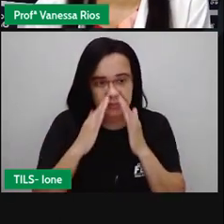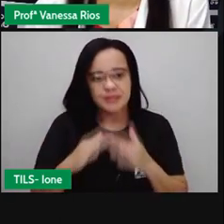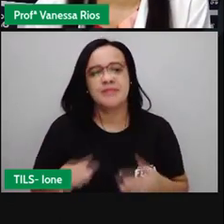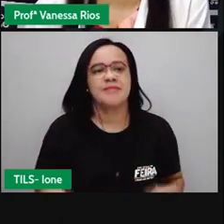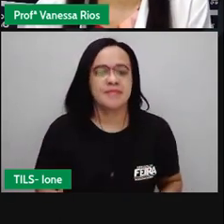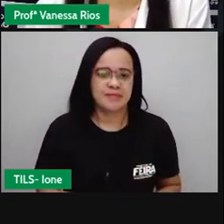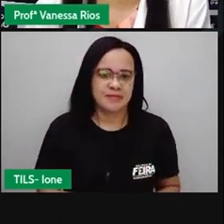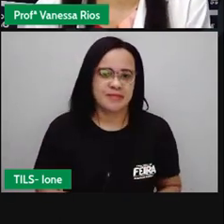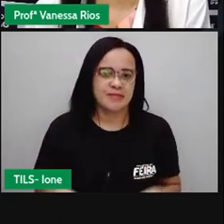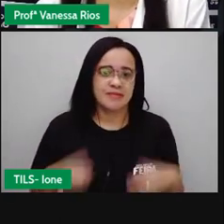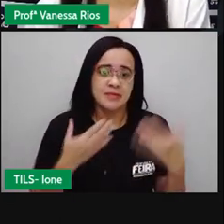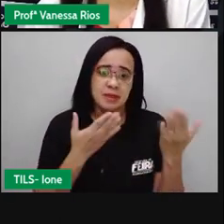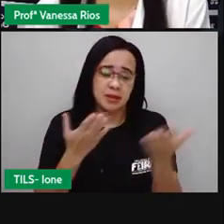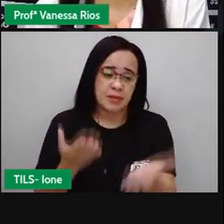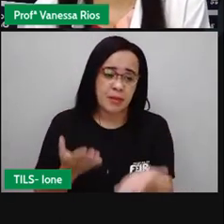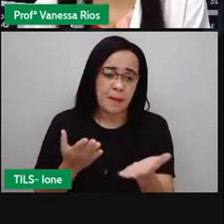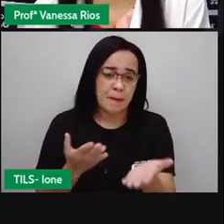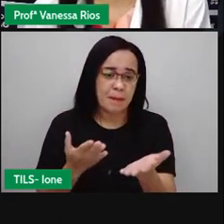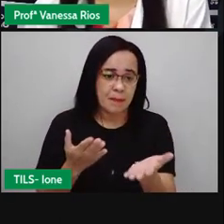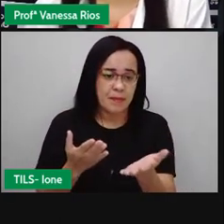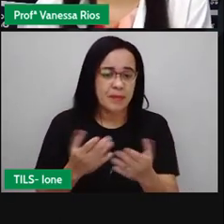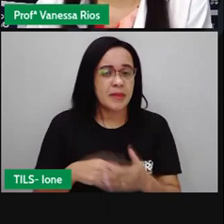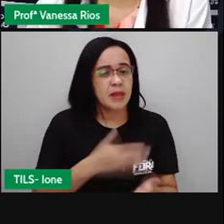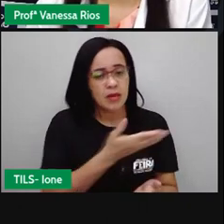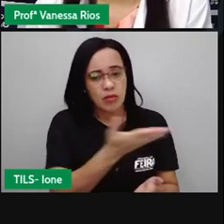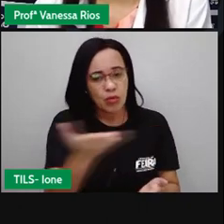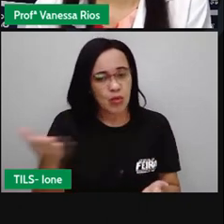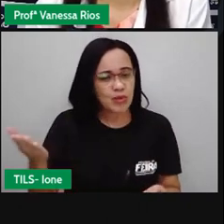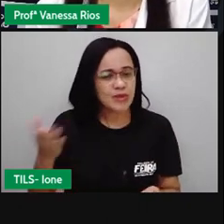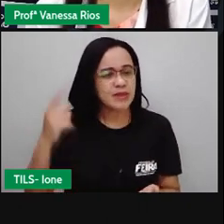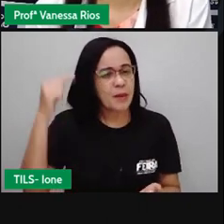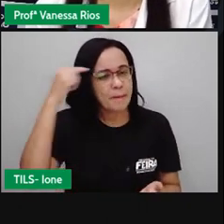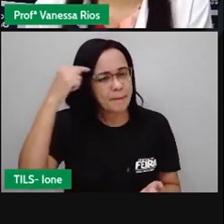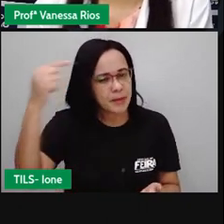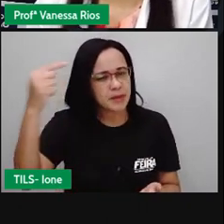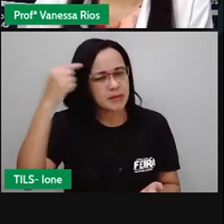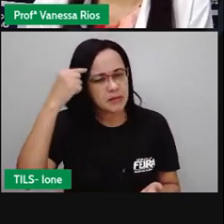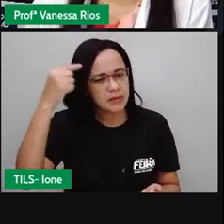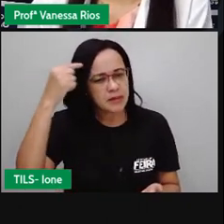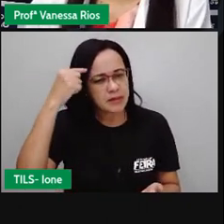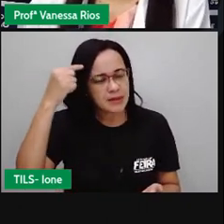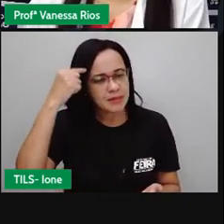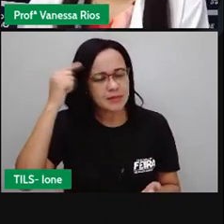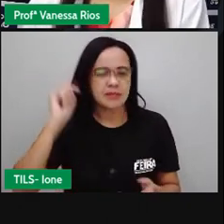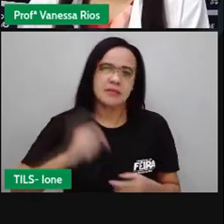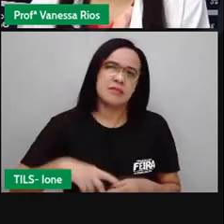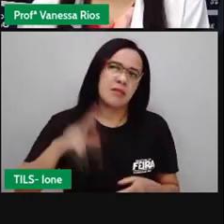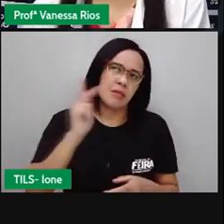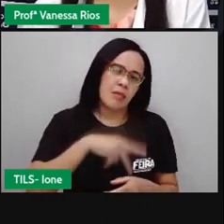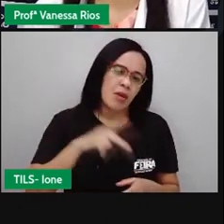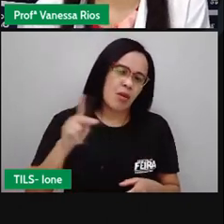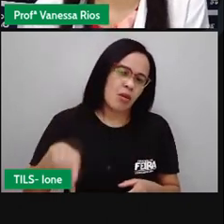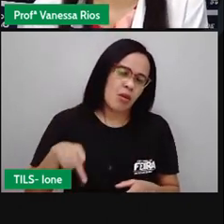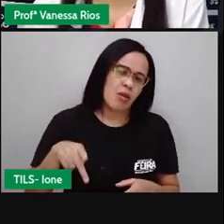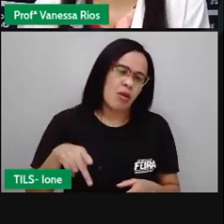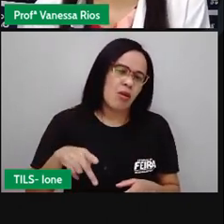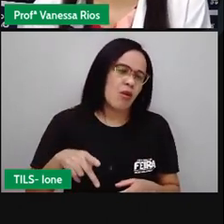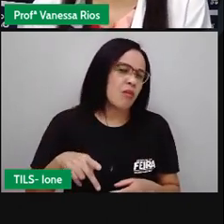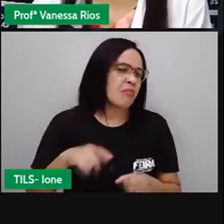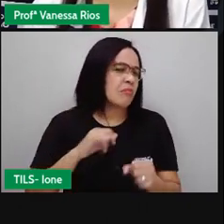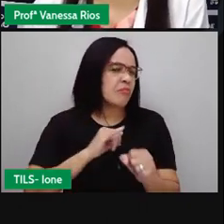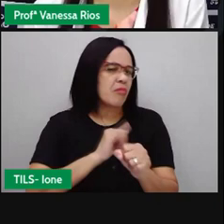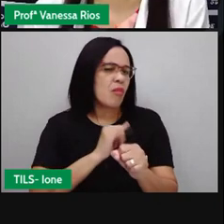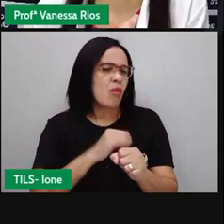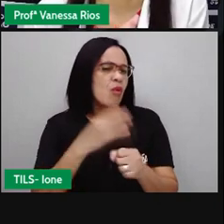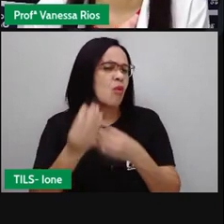E aí a Pró gostaria de vocês pensassem aí. Por que a Pró vai falar de crônicas e começou mostrando aí essas